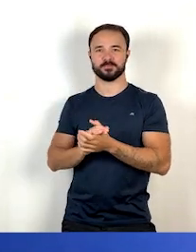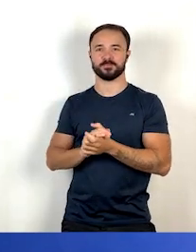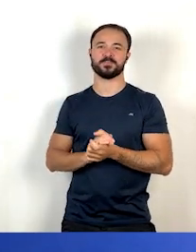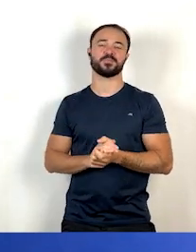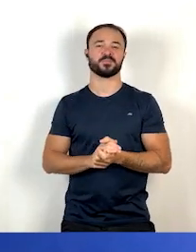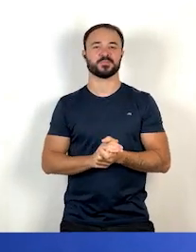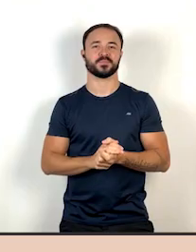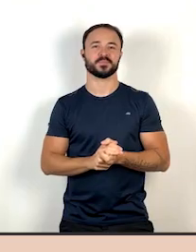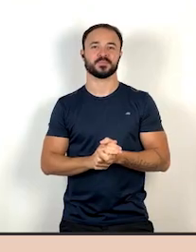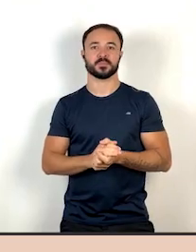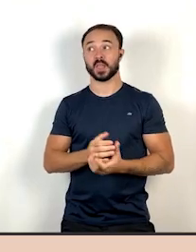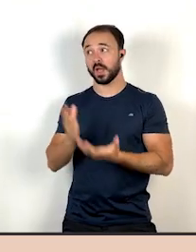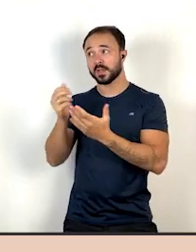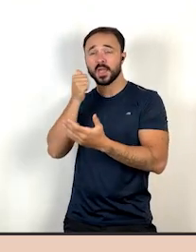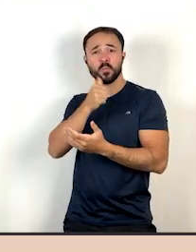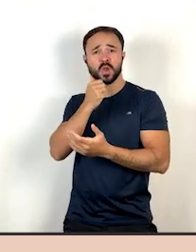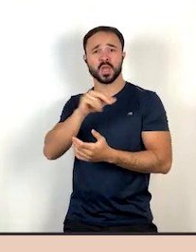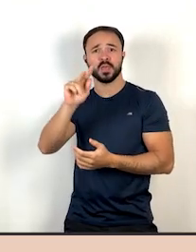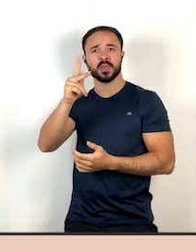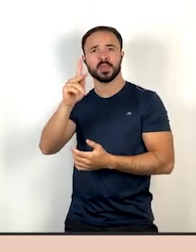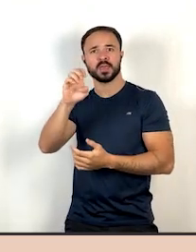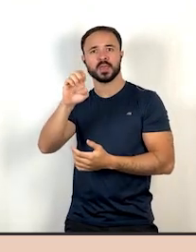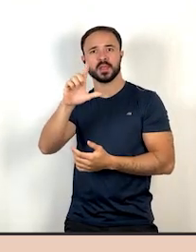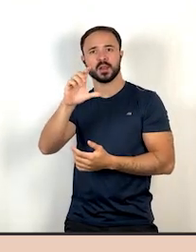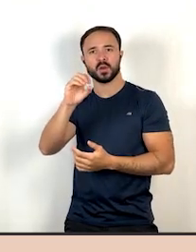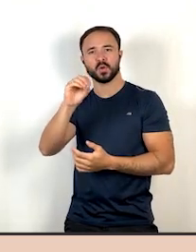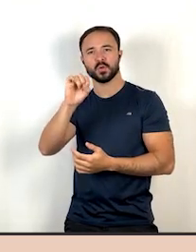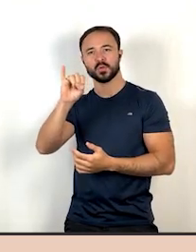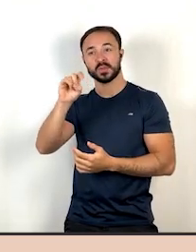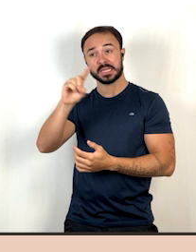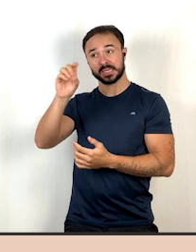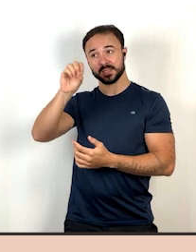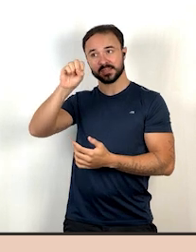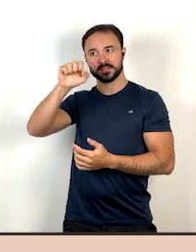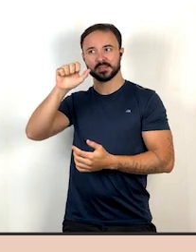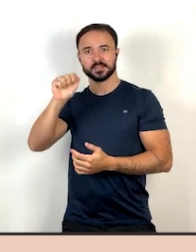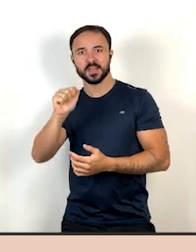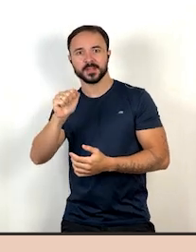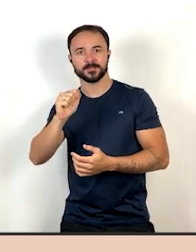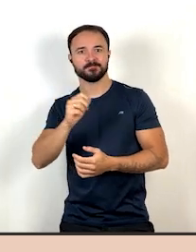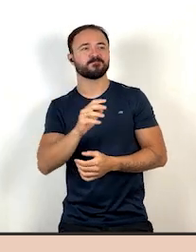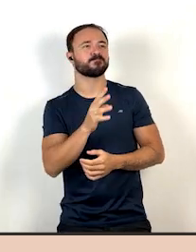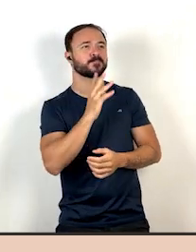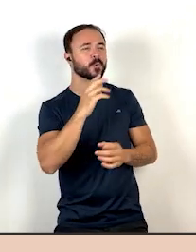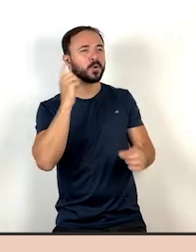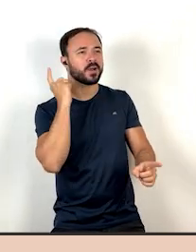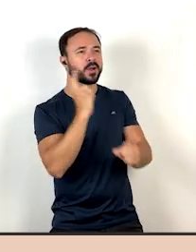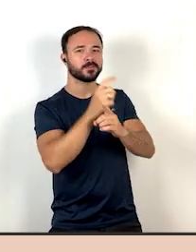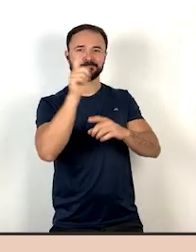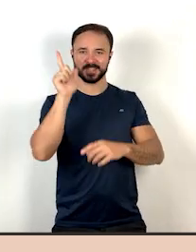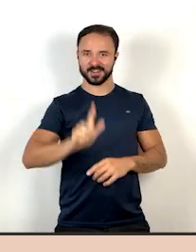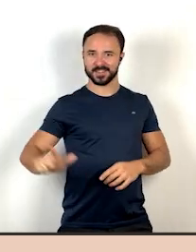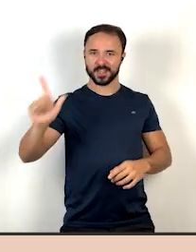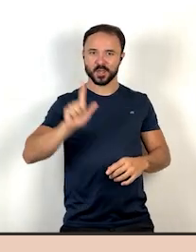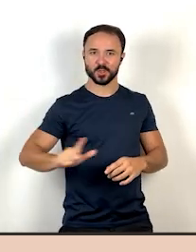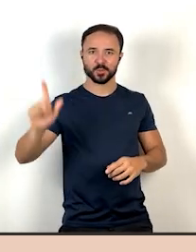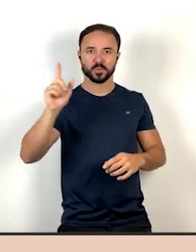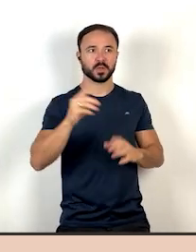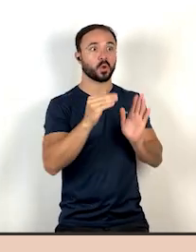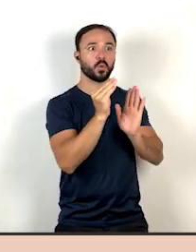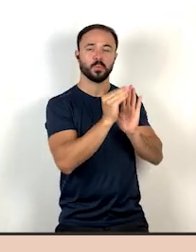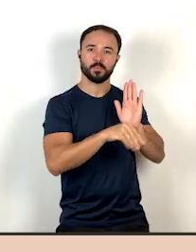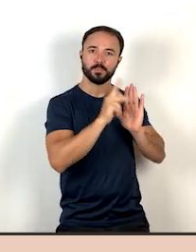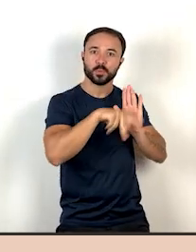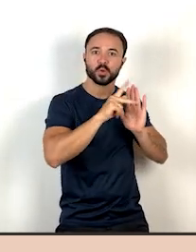Pires de Lima. Essa escritora se aproximou da literatura por meio de um projeto chamado